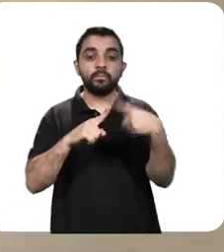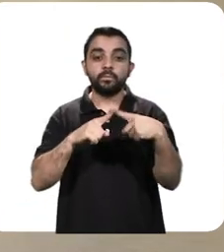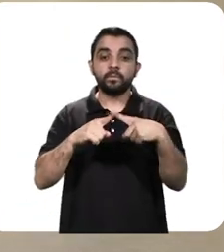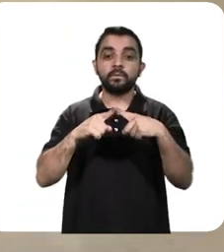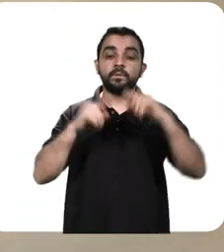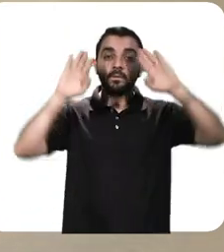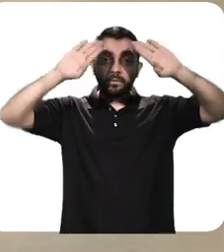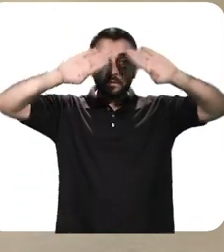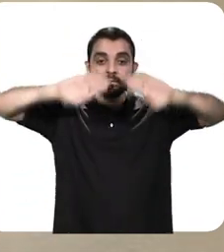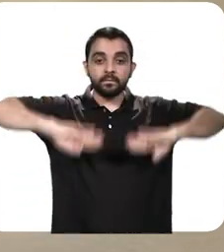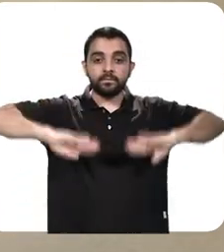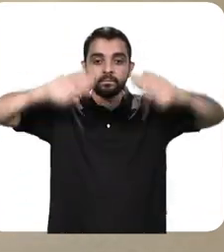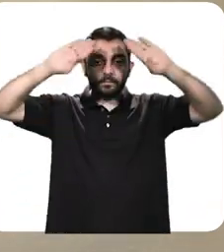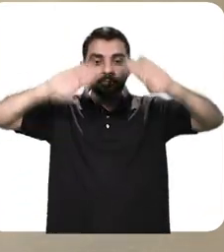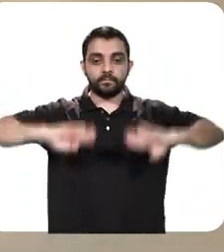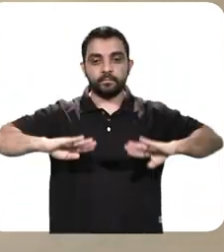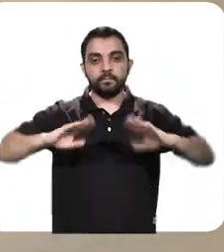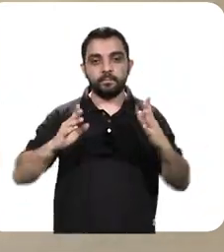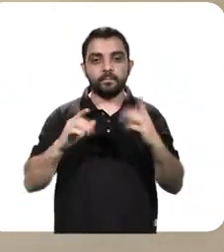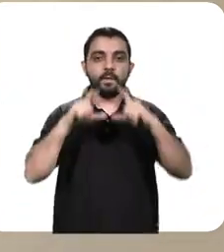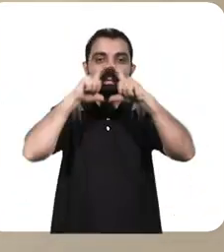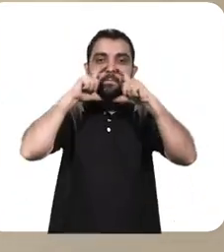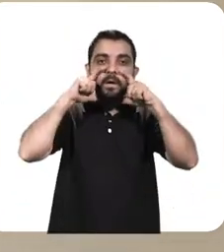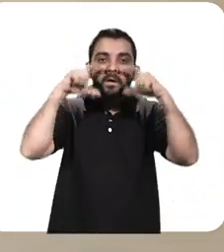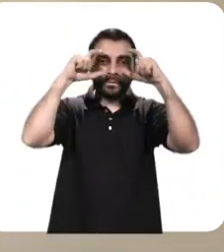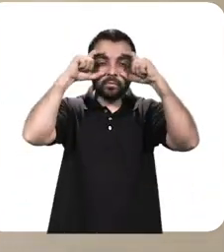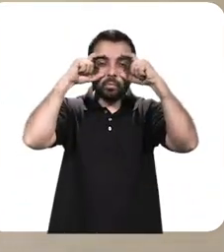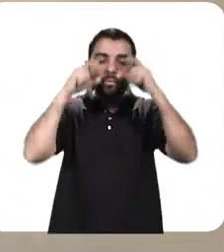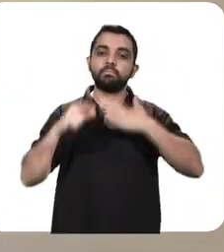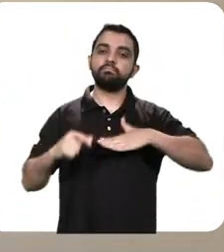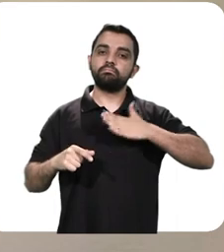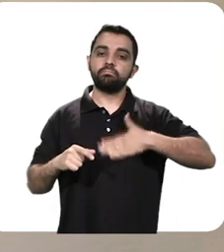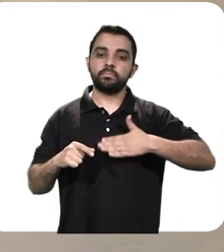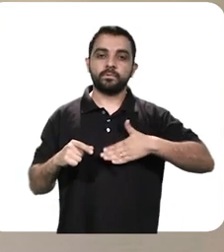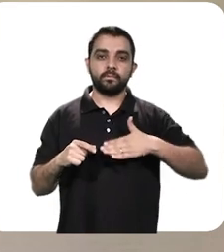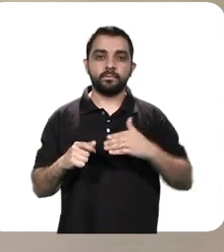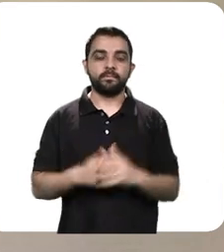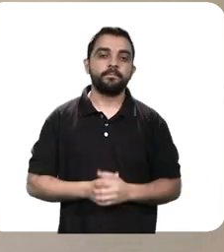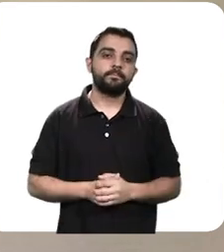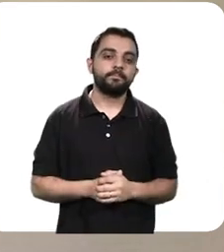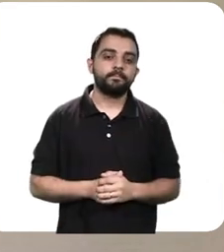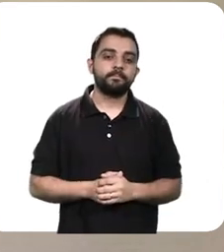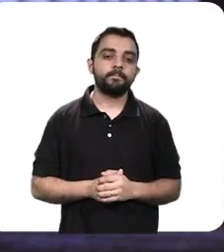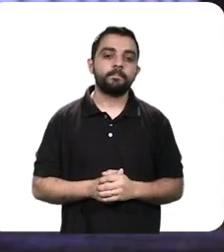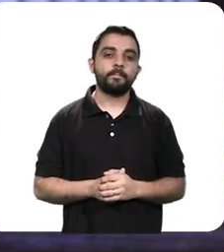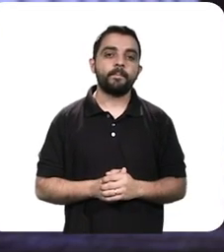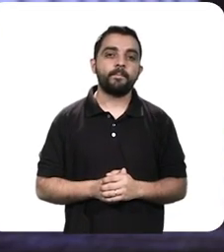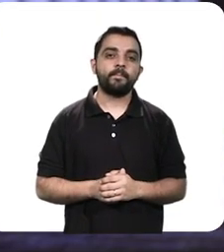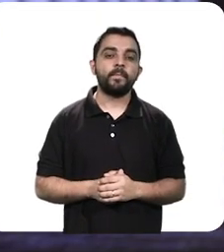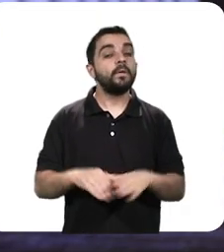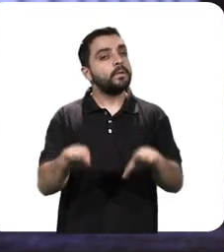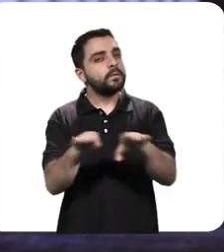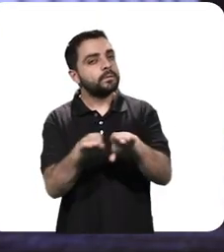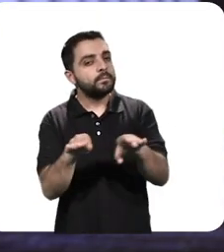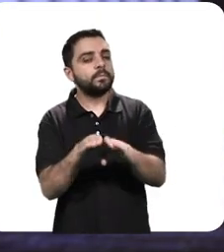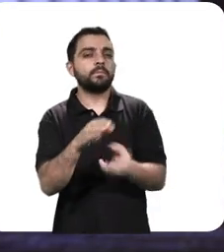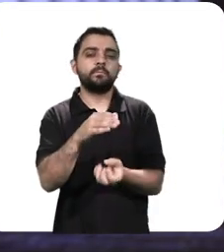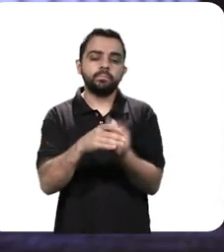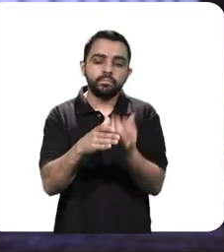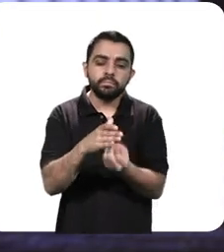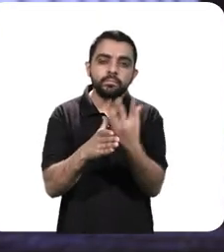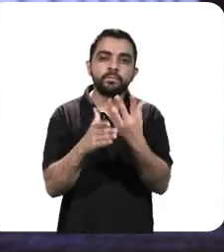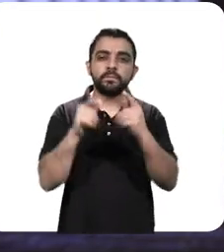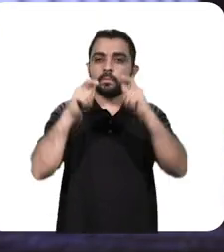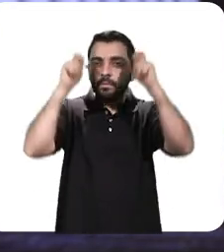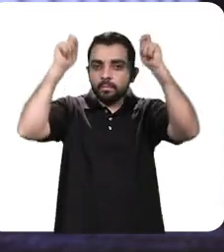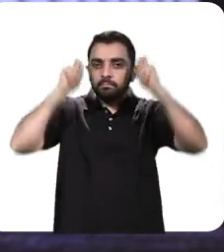para que os materiais que estão por baixo sejam acomodados de maneira confortável. A técnica utilizada para